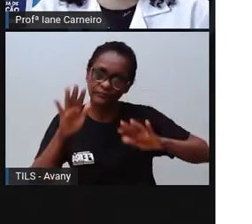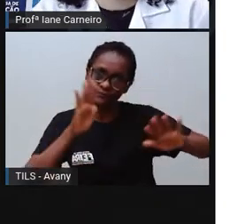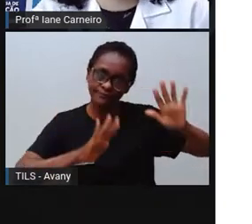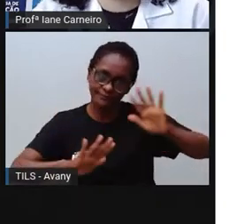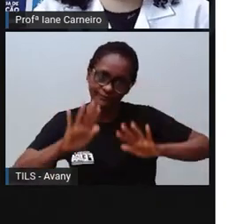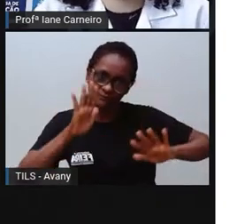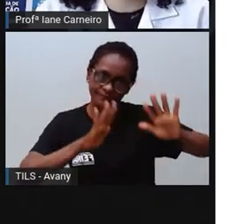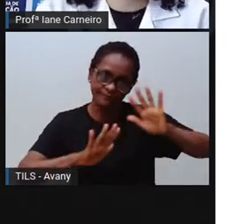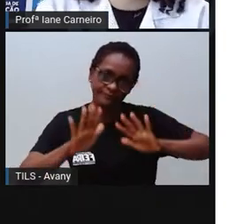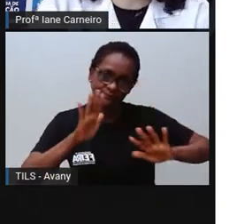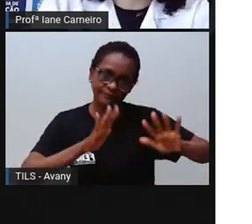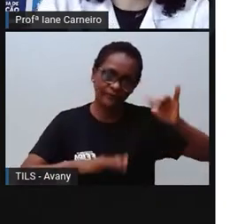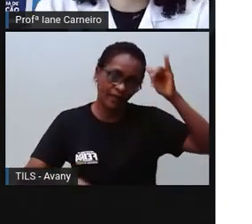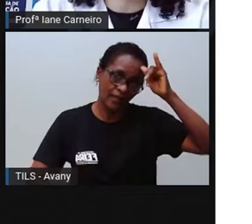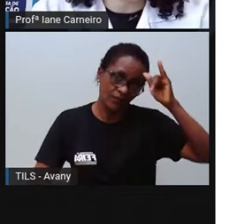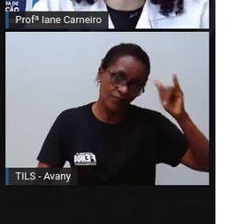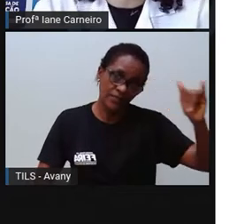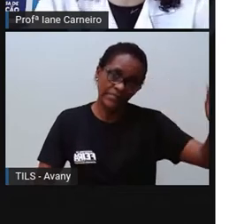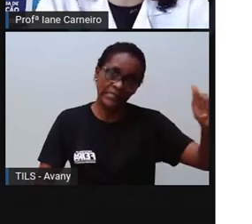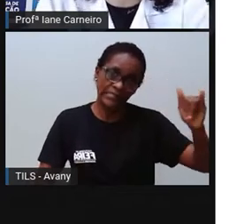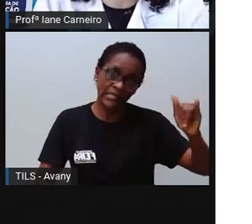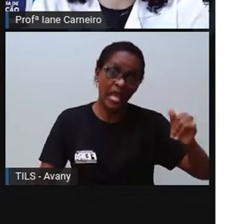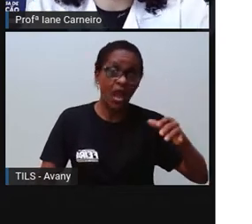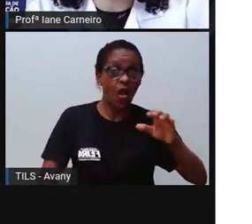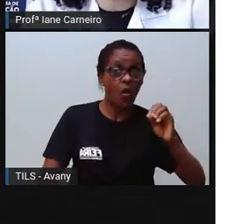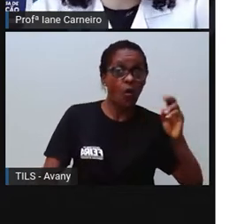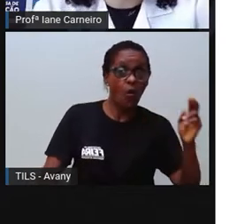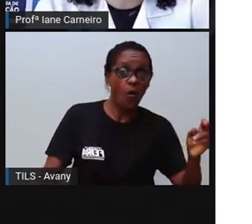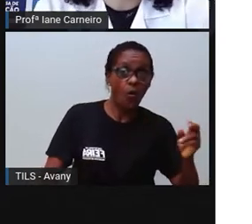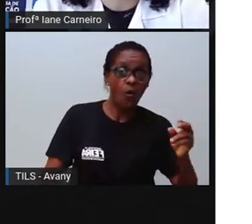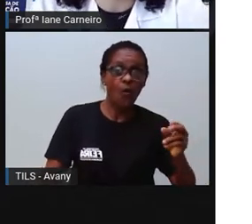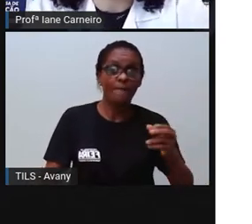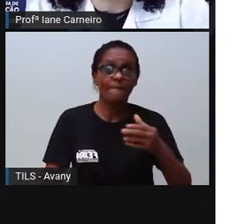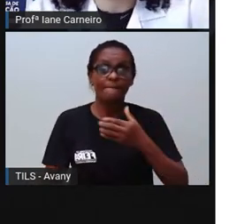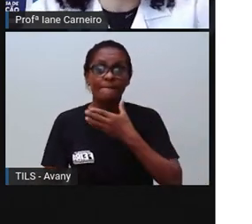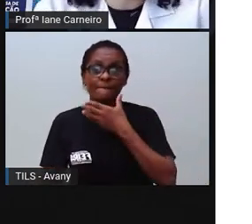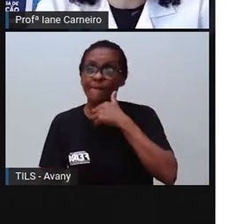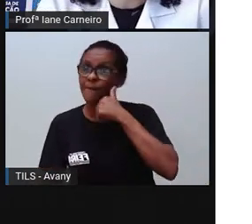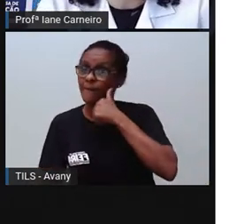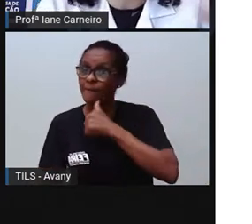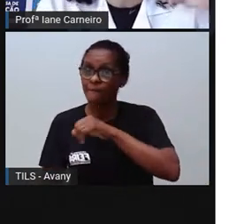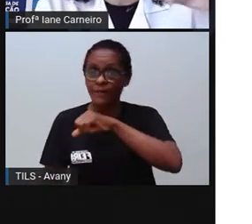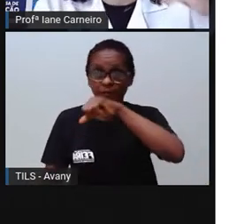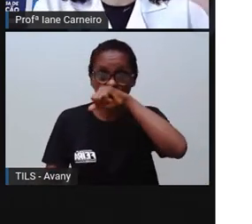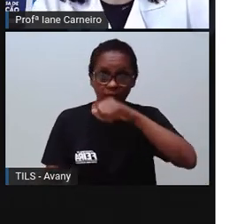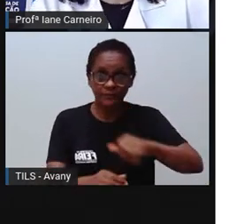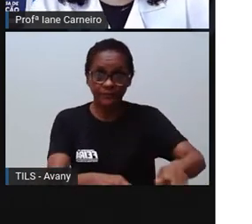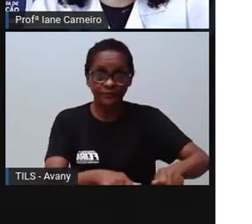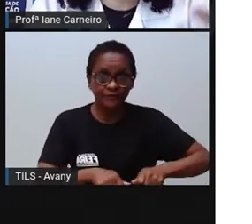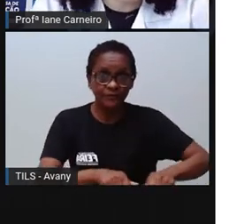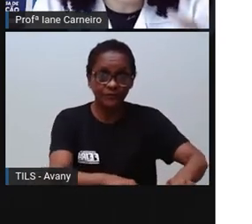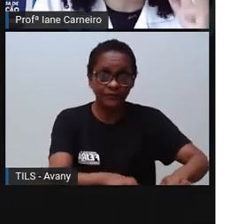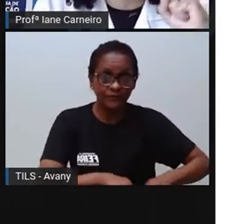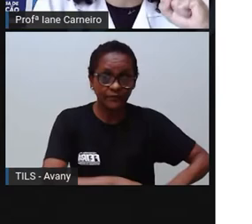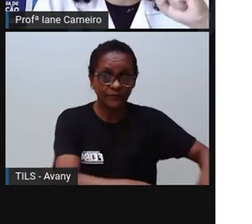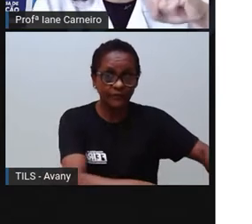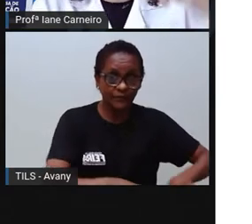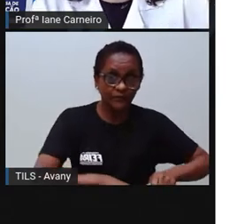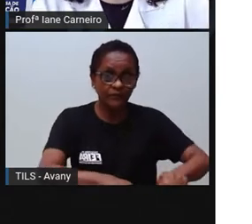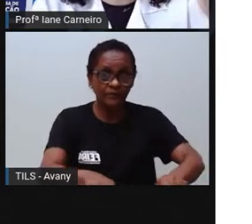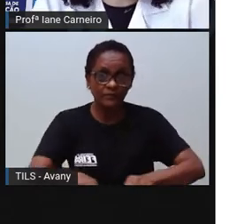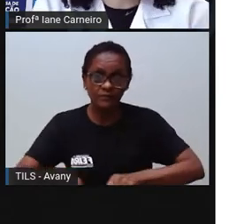é, quando a mamãe estiver passando, ou o papai estiver passando pano na casa de vocês, né? Andem sempre